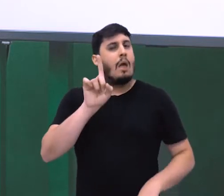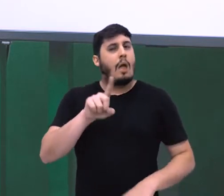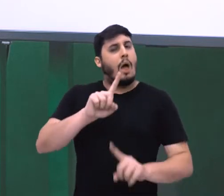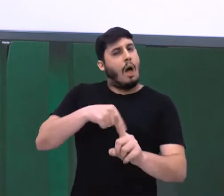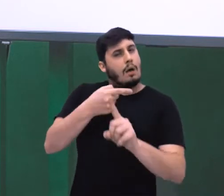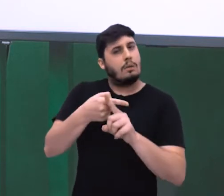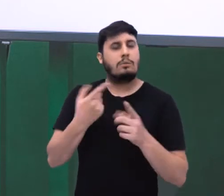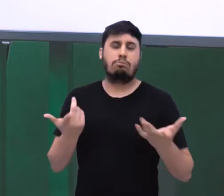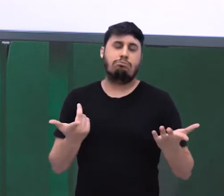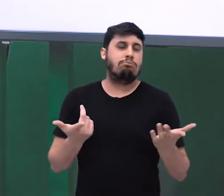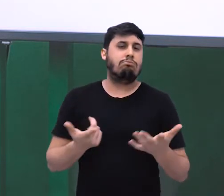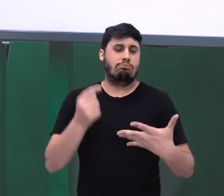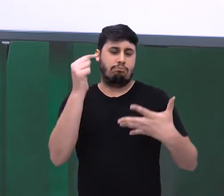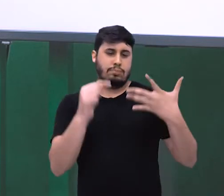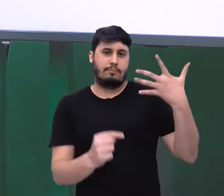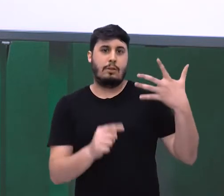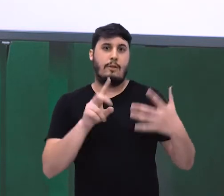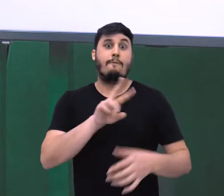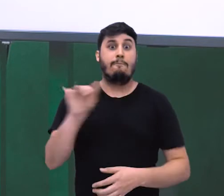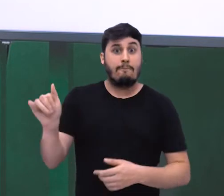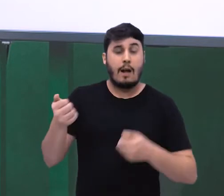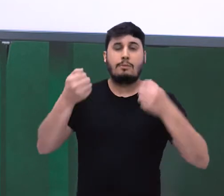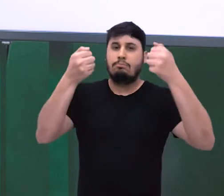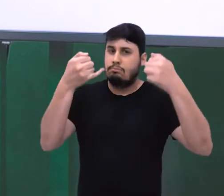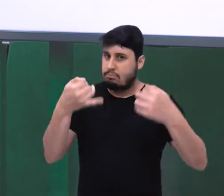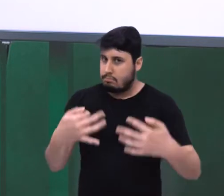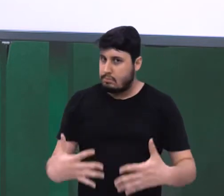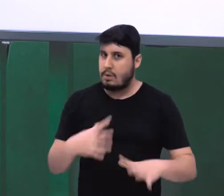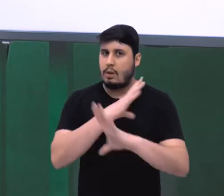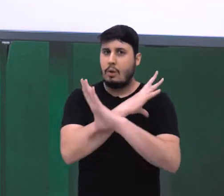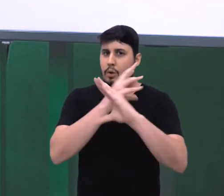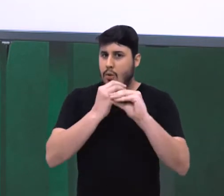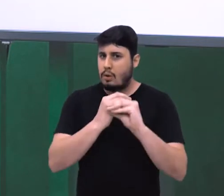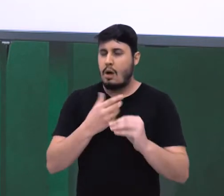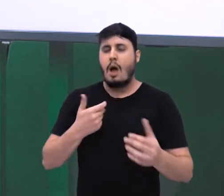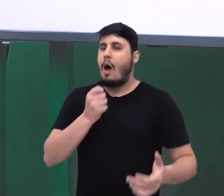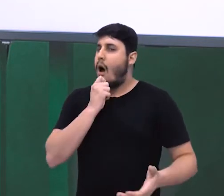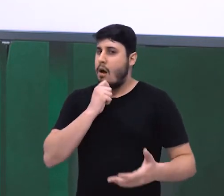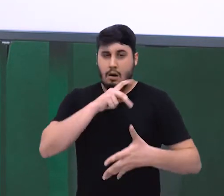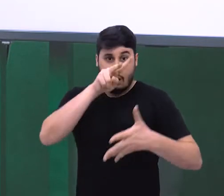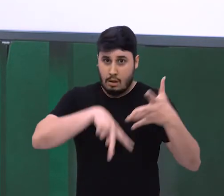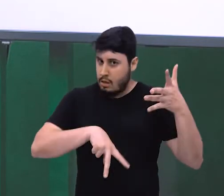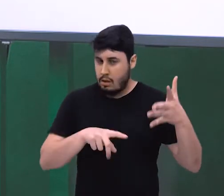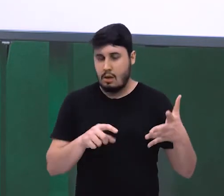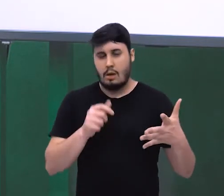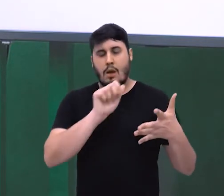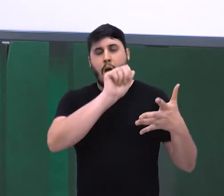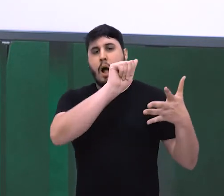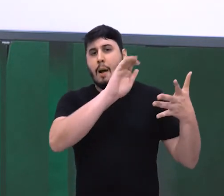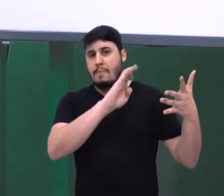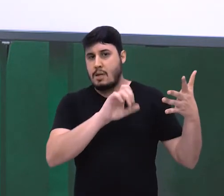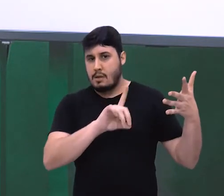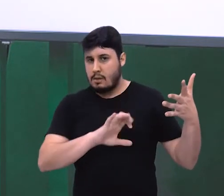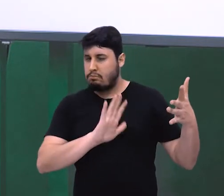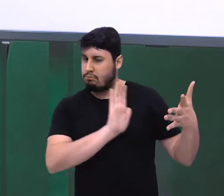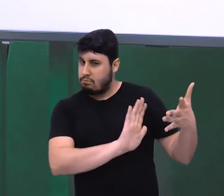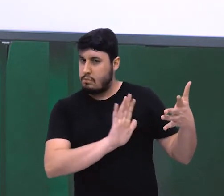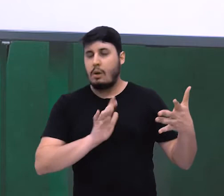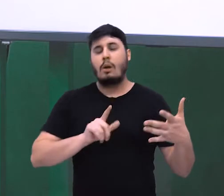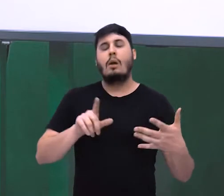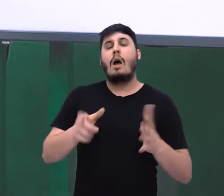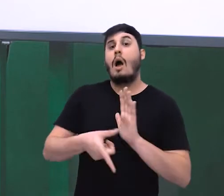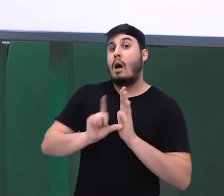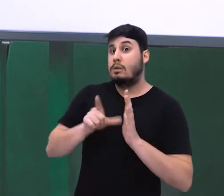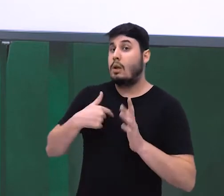Enfim, nós vamos trabalhar aqui com a questão da conjunção. Não vou nem fazer a leitura agora das outras alternativas para vocês. Só que para eu